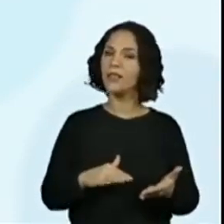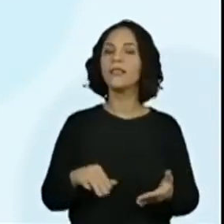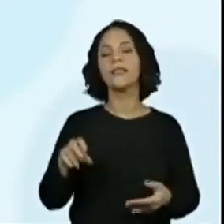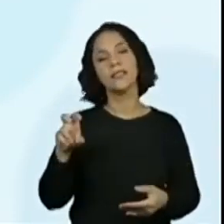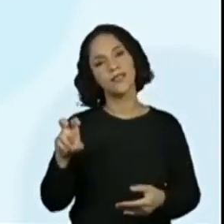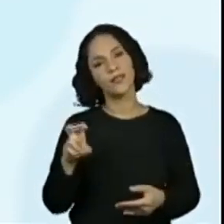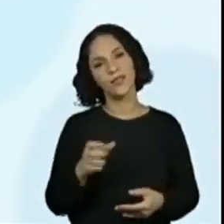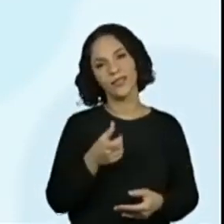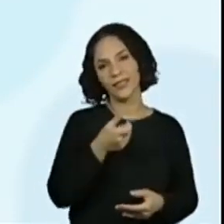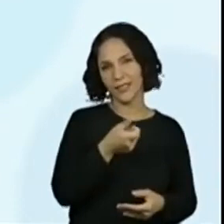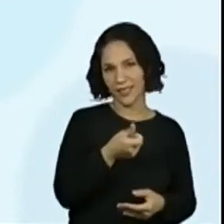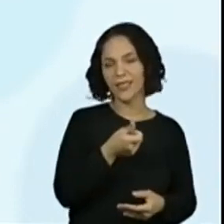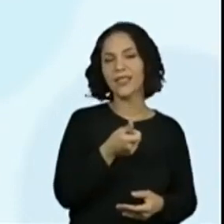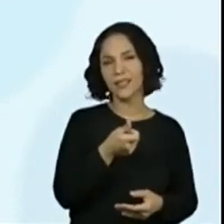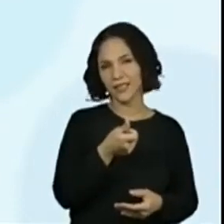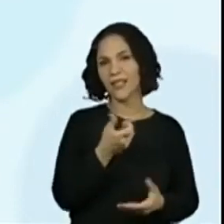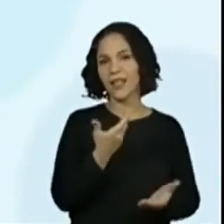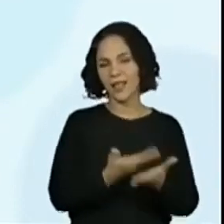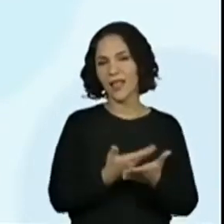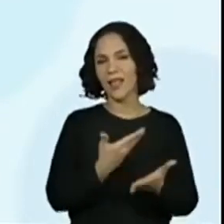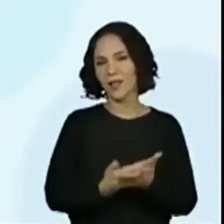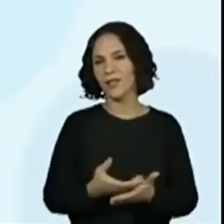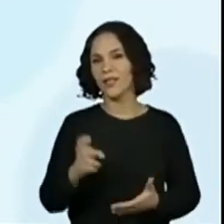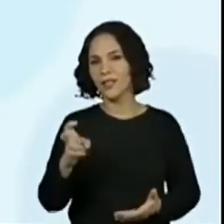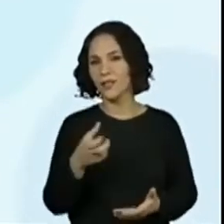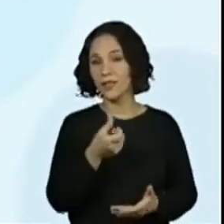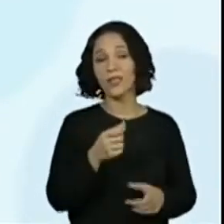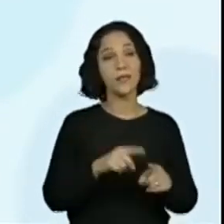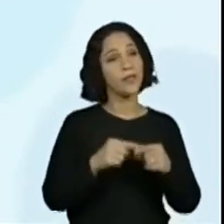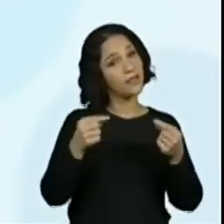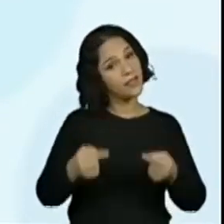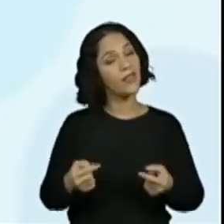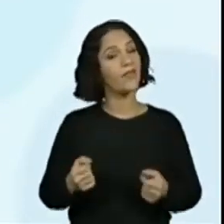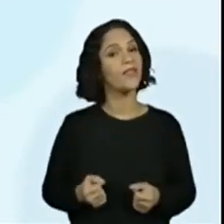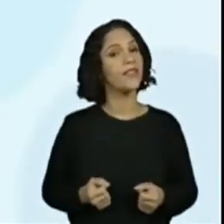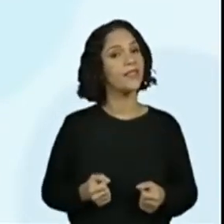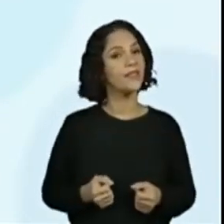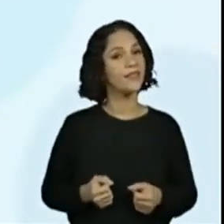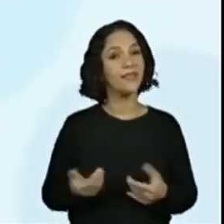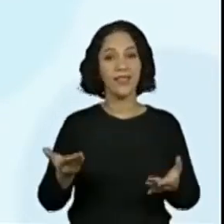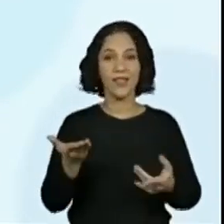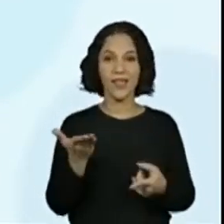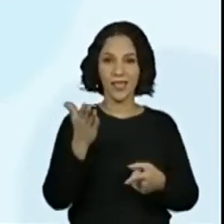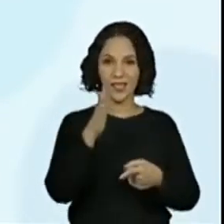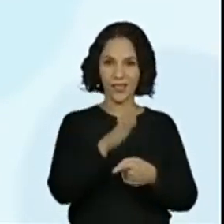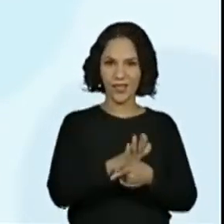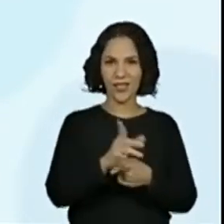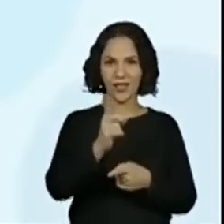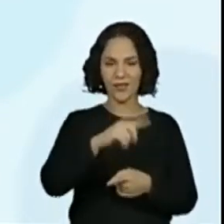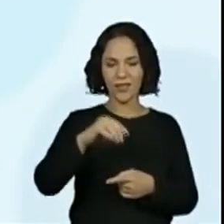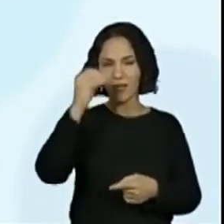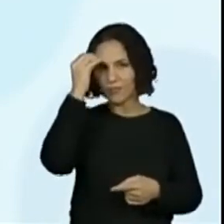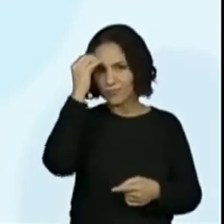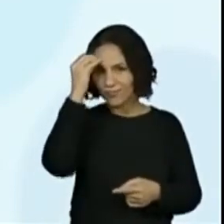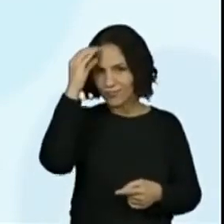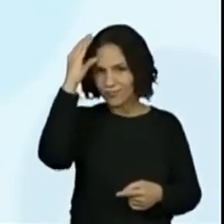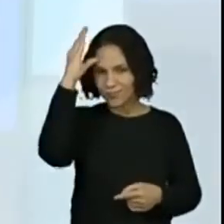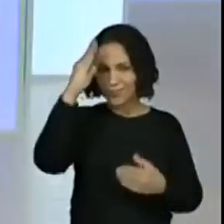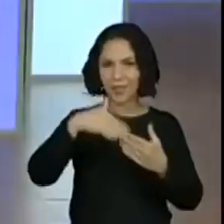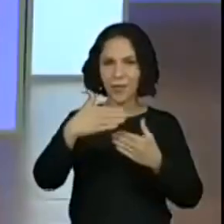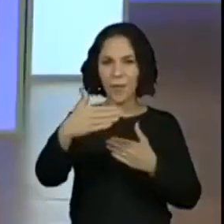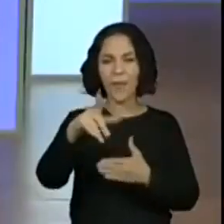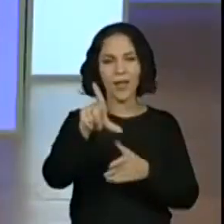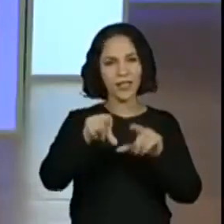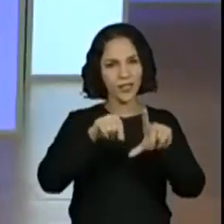a 5 e 5 e 6 hoje. Isso mesmo. E ainda um desafio. E para ajudar vocês no repertório, para vocês escolherem nas